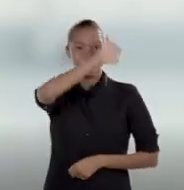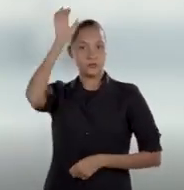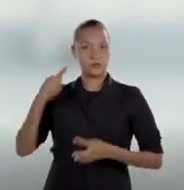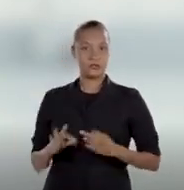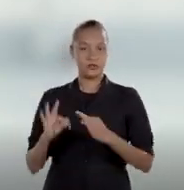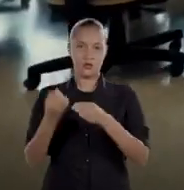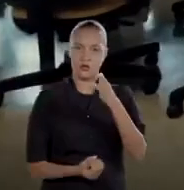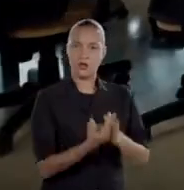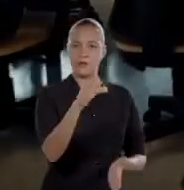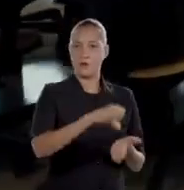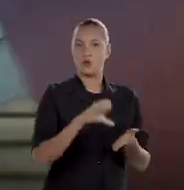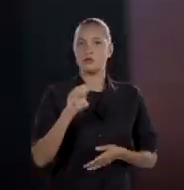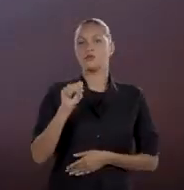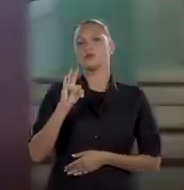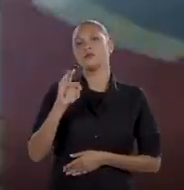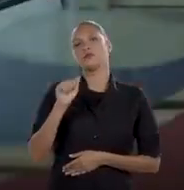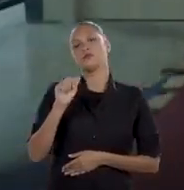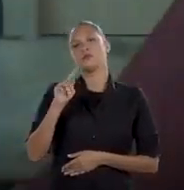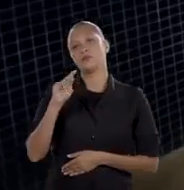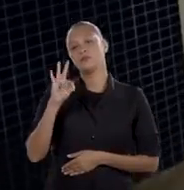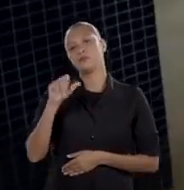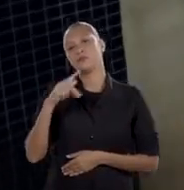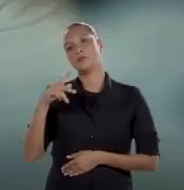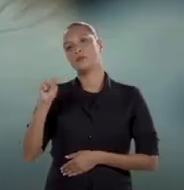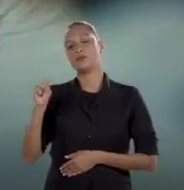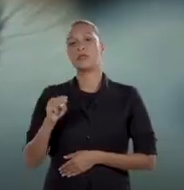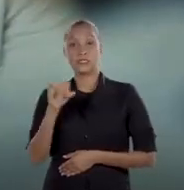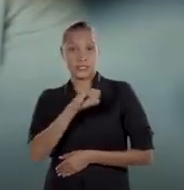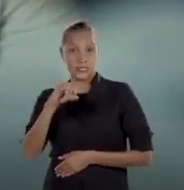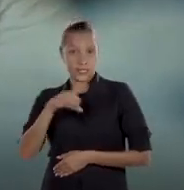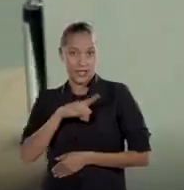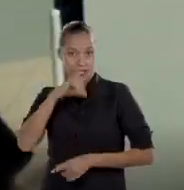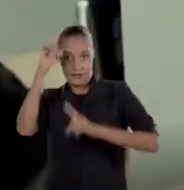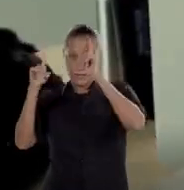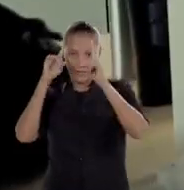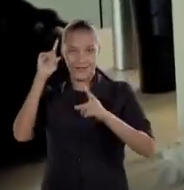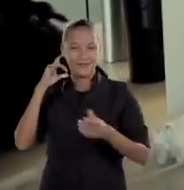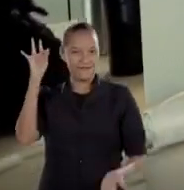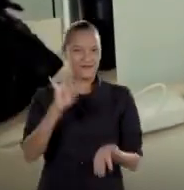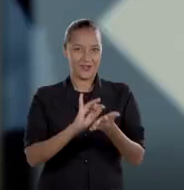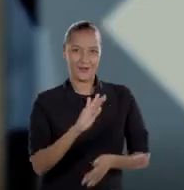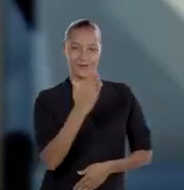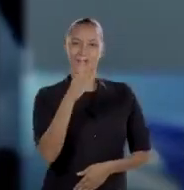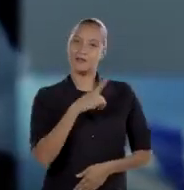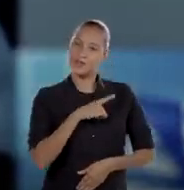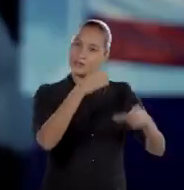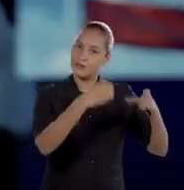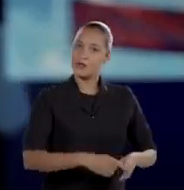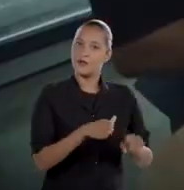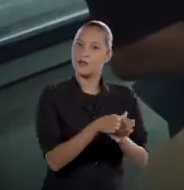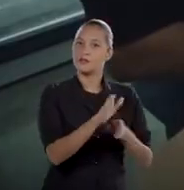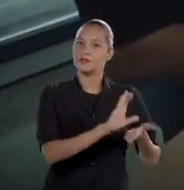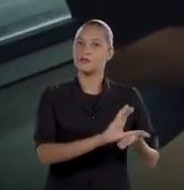o Amazonas High Tech, um grande pó de startups. Quem quiser transformar uma ideia em solução tecnológica, terá espaço,